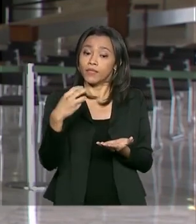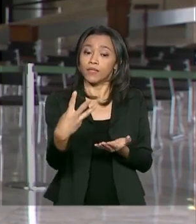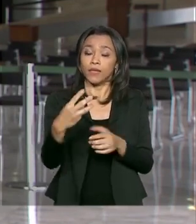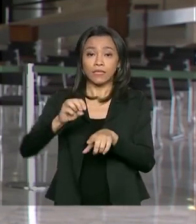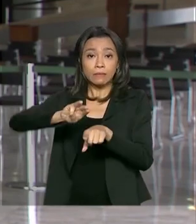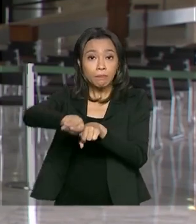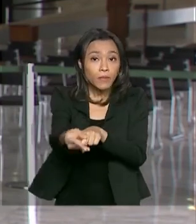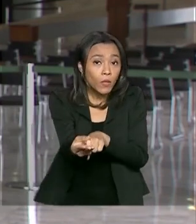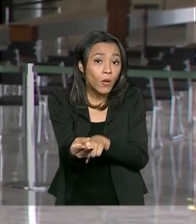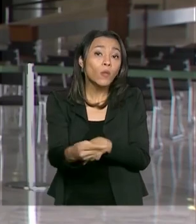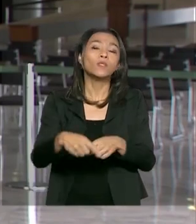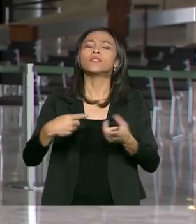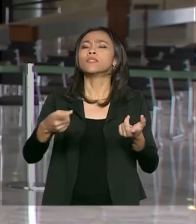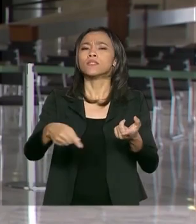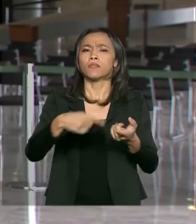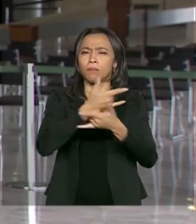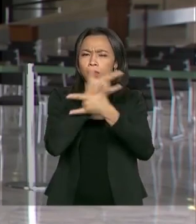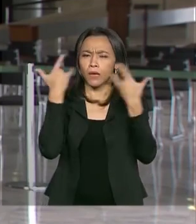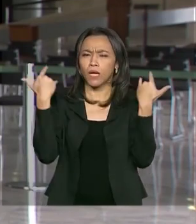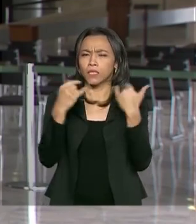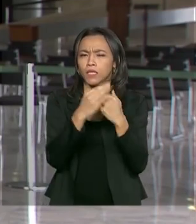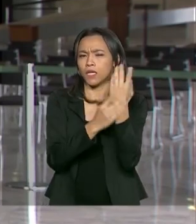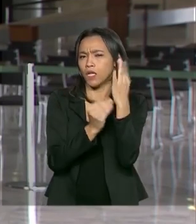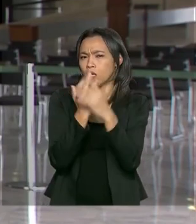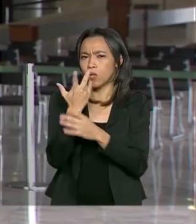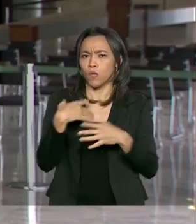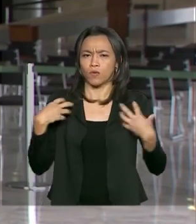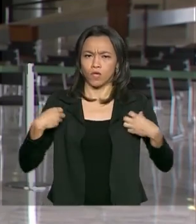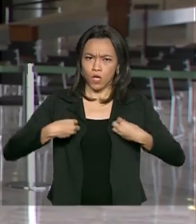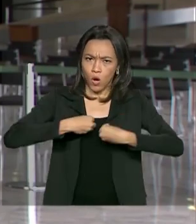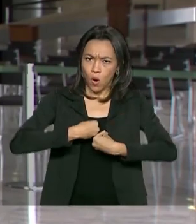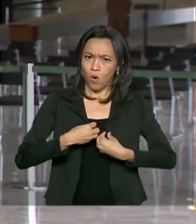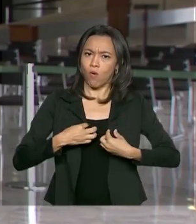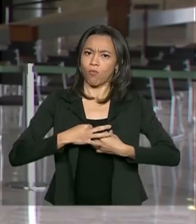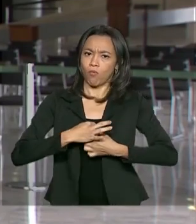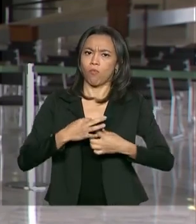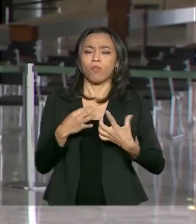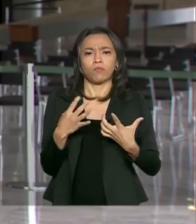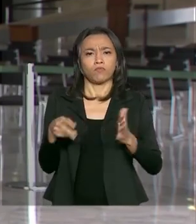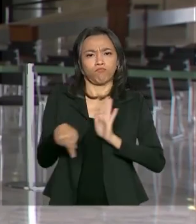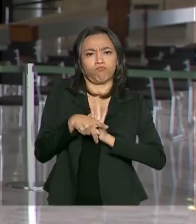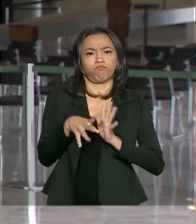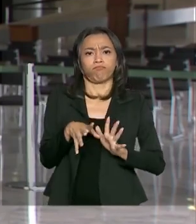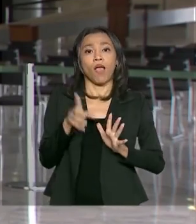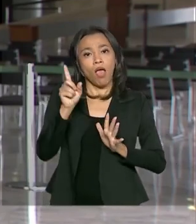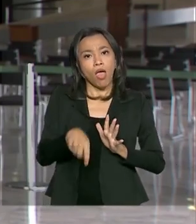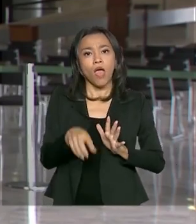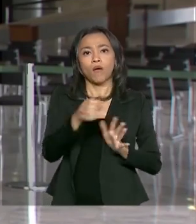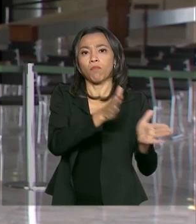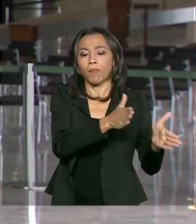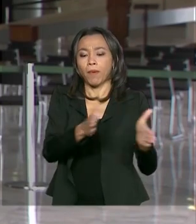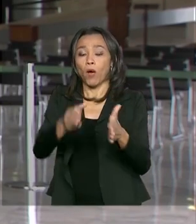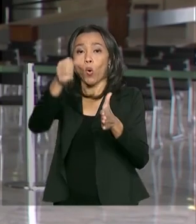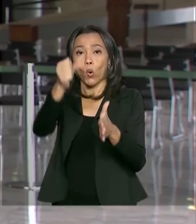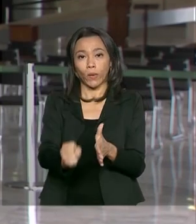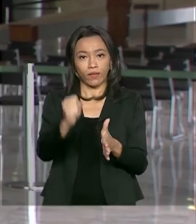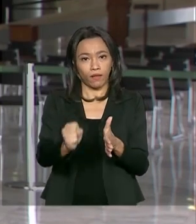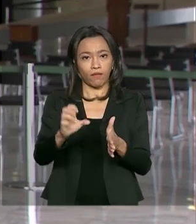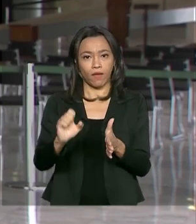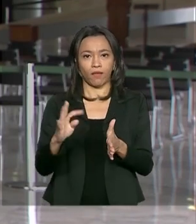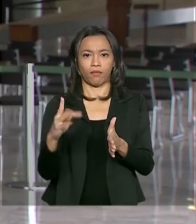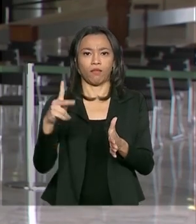máscaras, luvas e aventais para todo o país. Esta foi a oitava etapa de distribuição desses